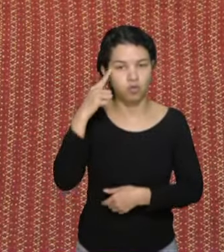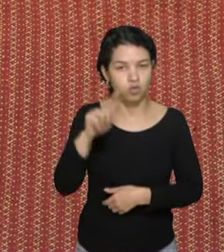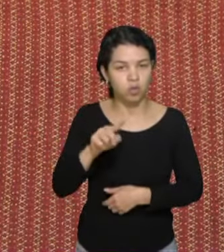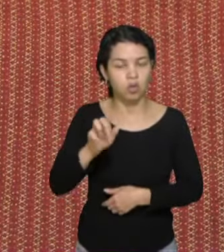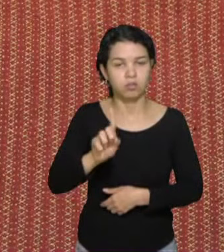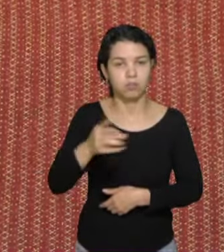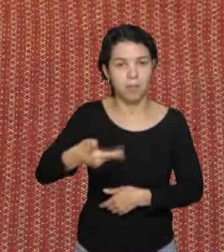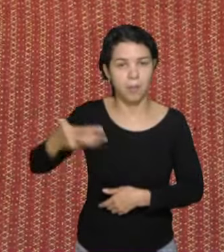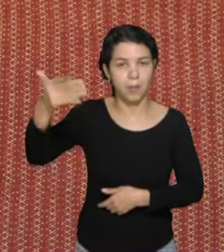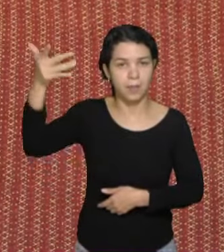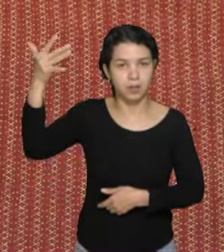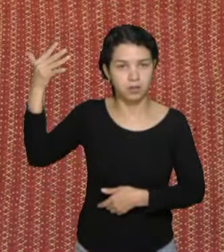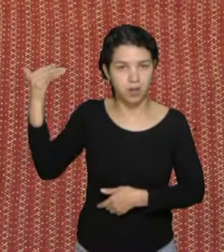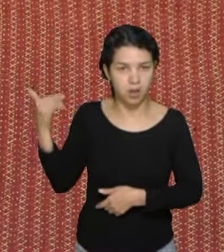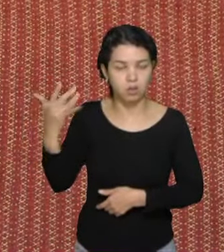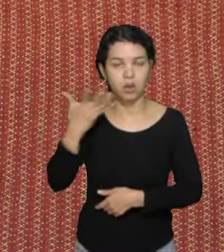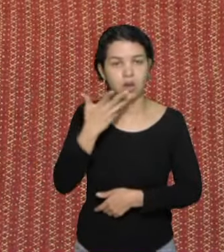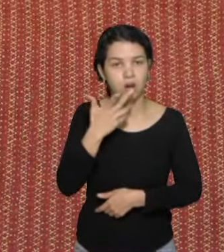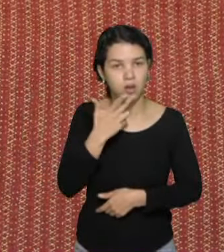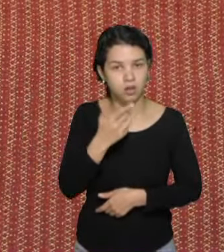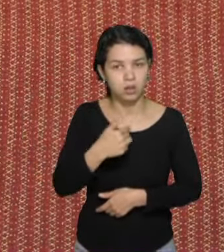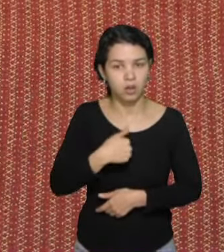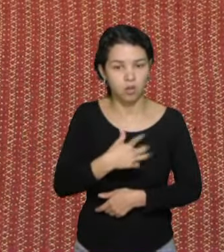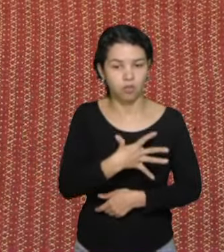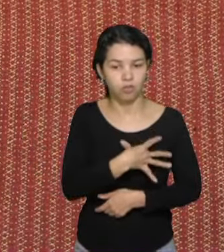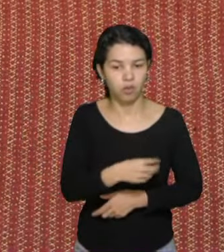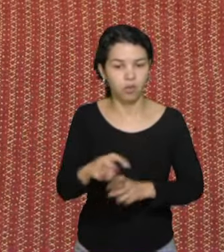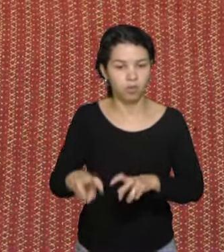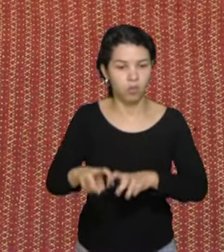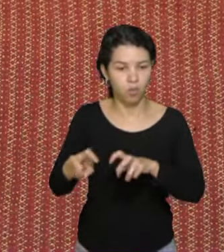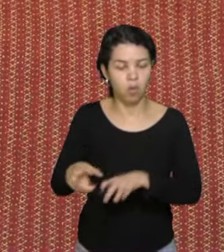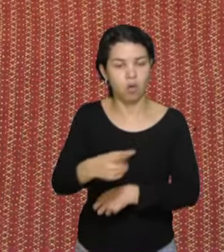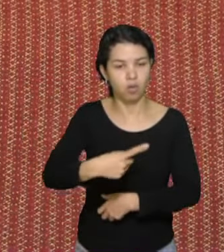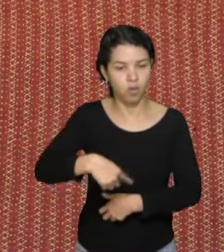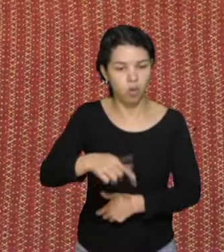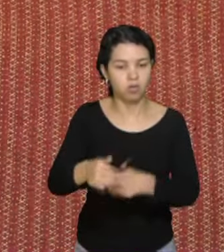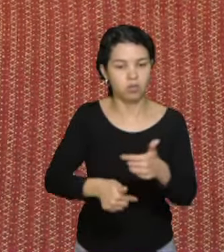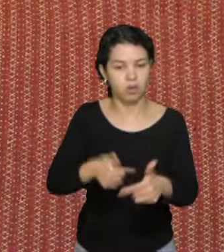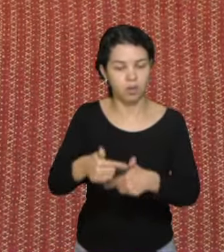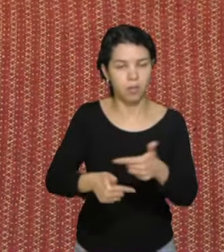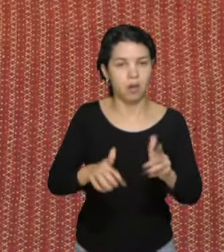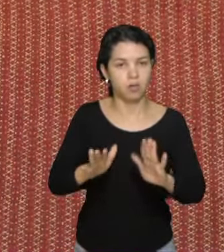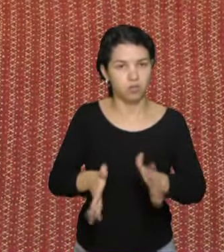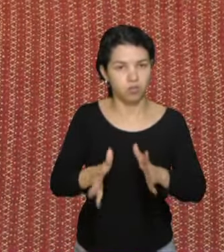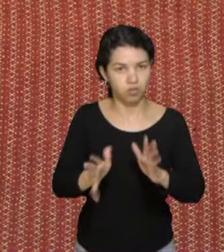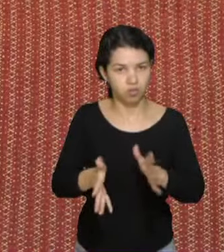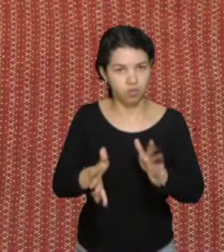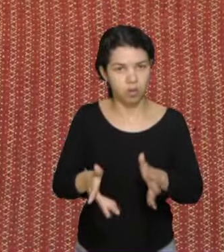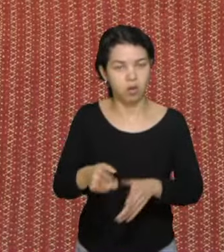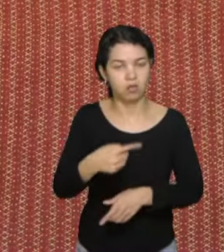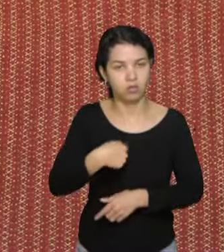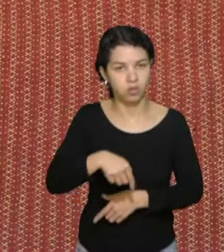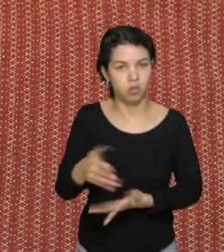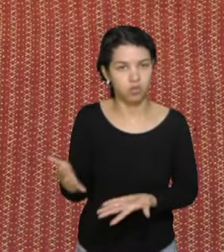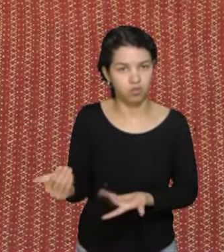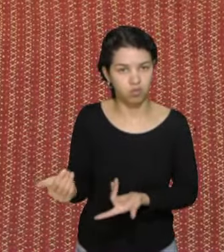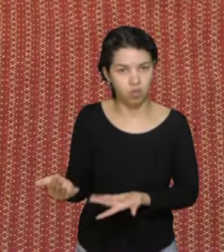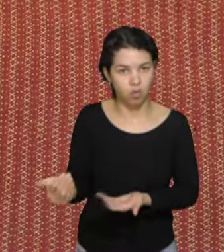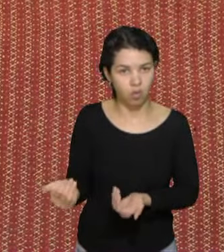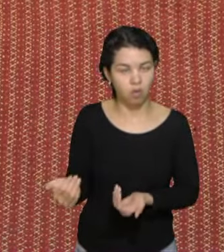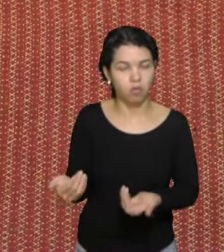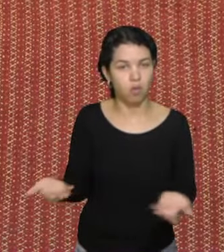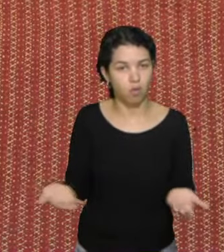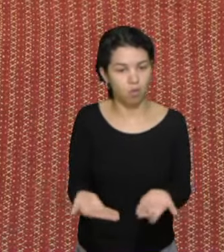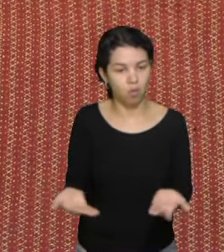criança, e eu que sou filho de agricultor, nós já estávamos no trabalho. Na adolescência. E aí, tão logo, hoje